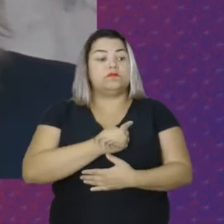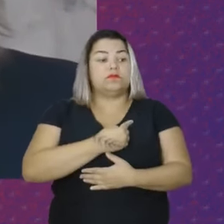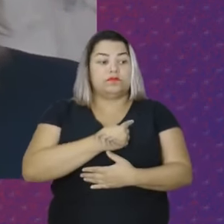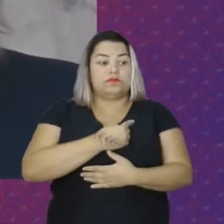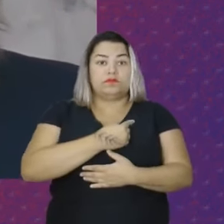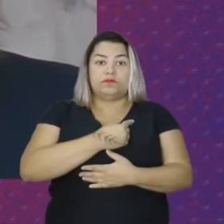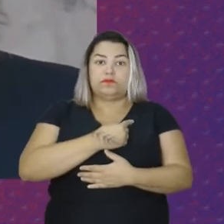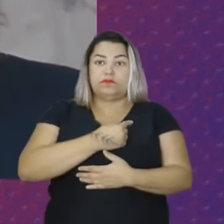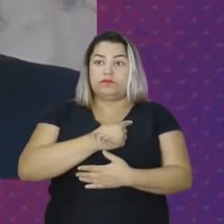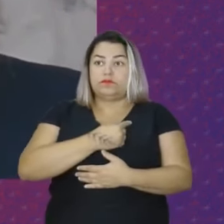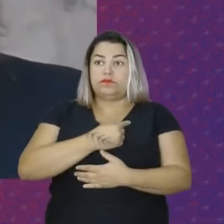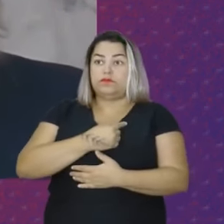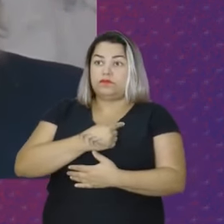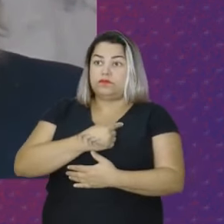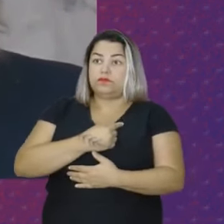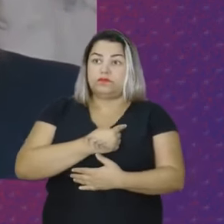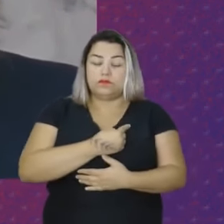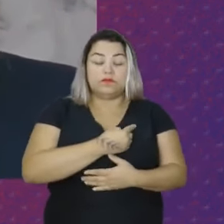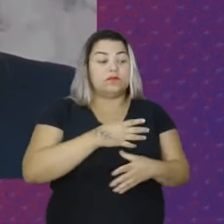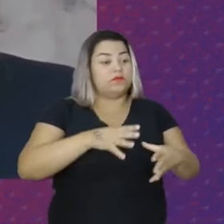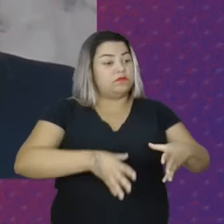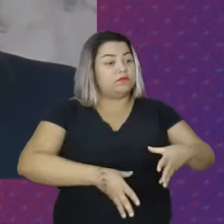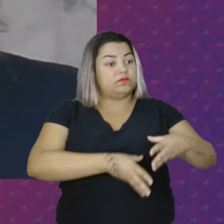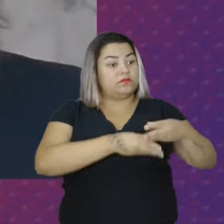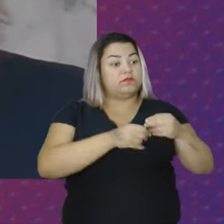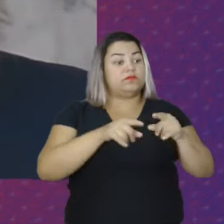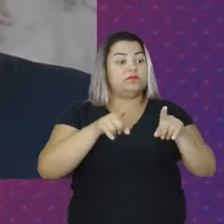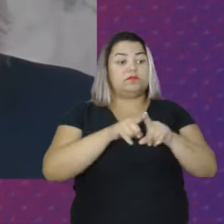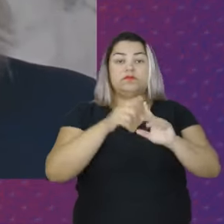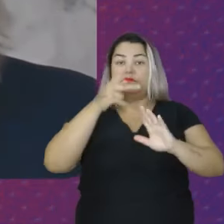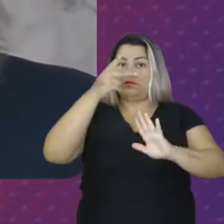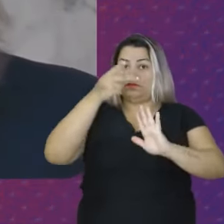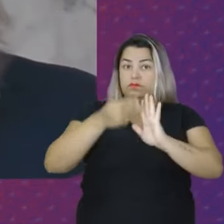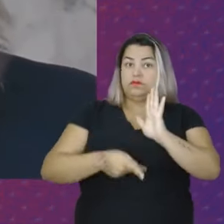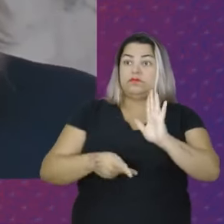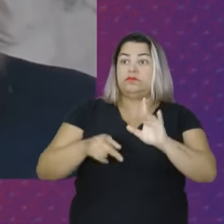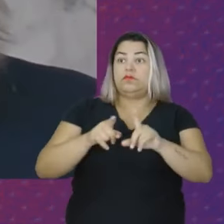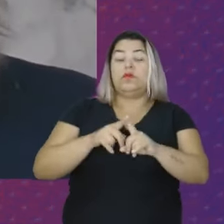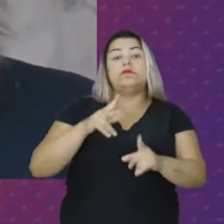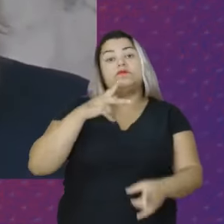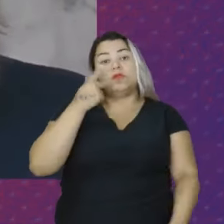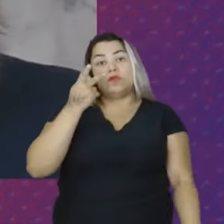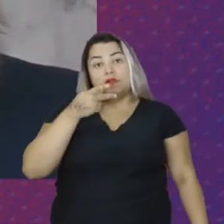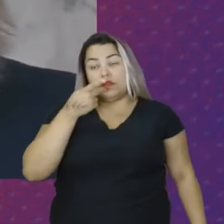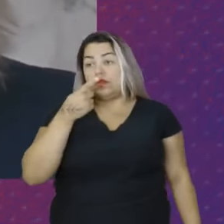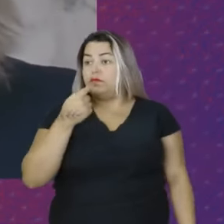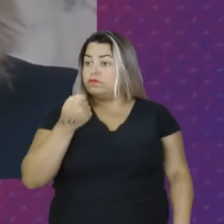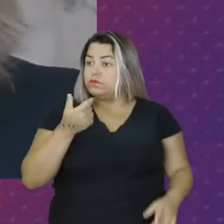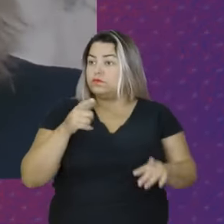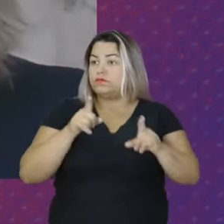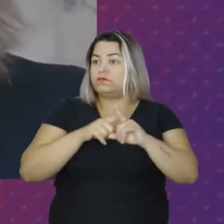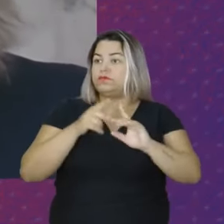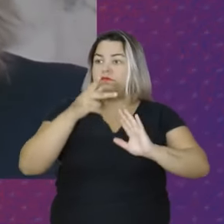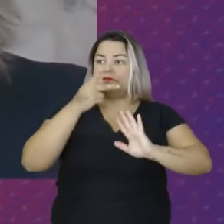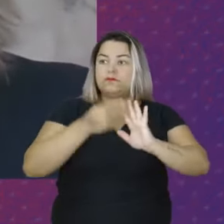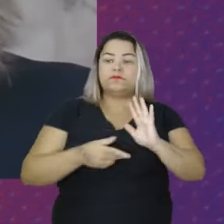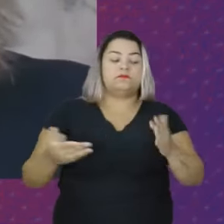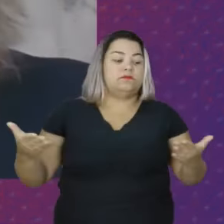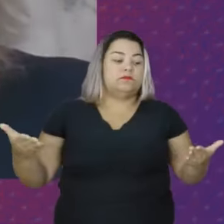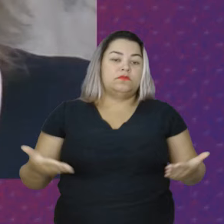implementando esses projetos Vou falar um pouquinho desses projetos, né? Agora